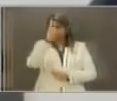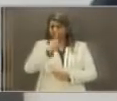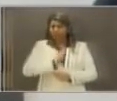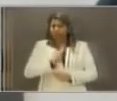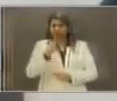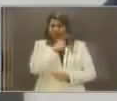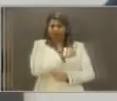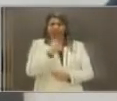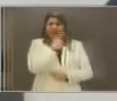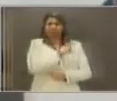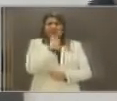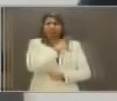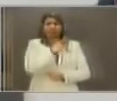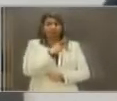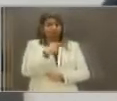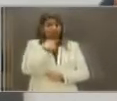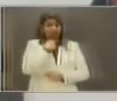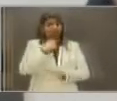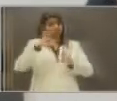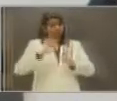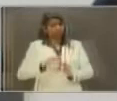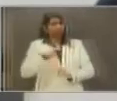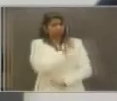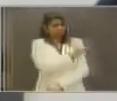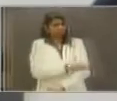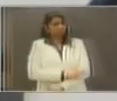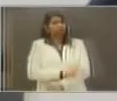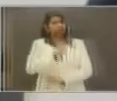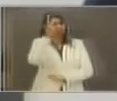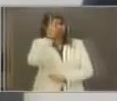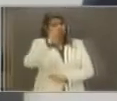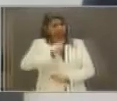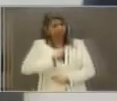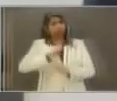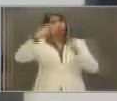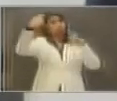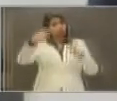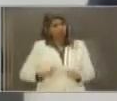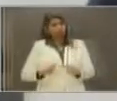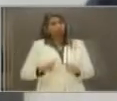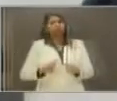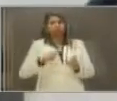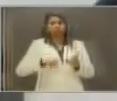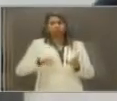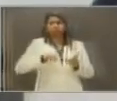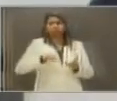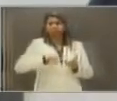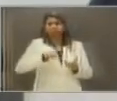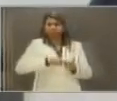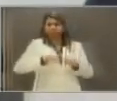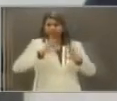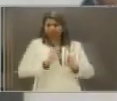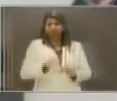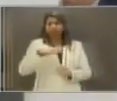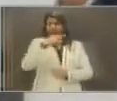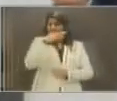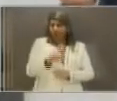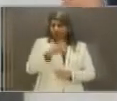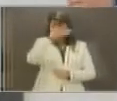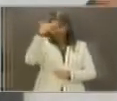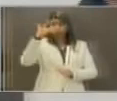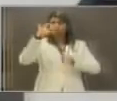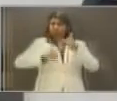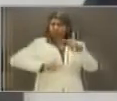ser contemplado. Então, na prática, eu agi assim, contra esses benefícios, entendendo que todo trabalhador